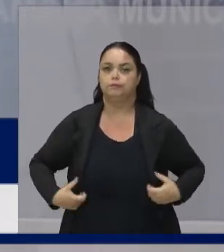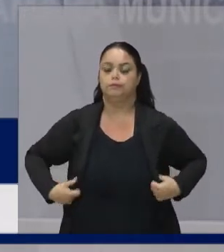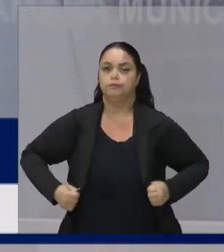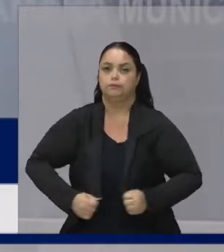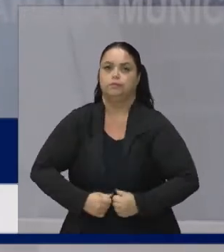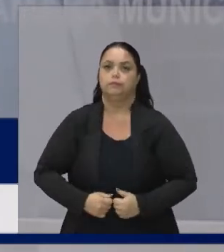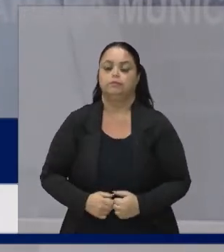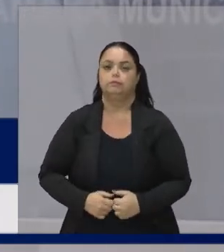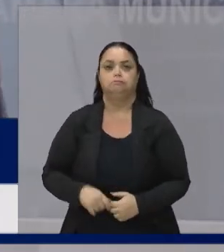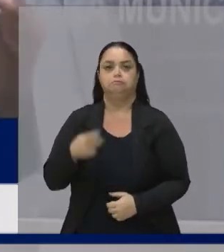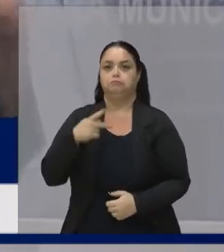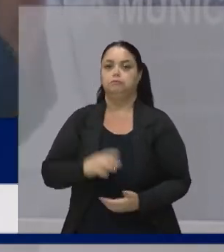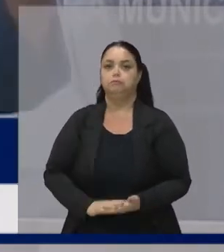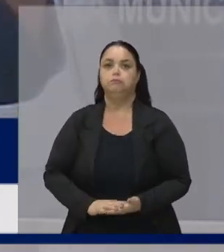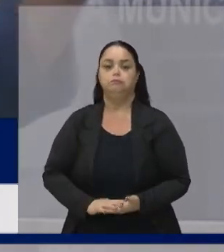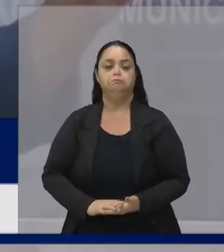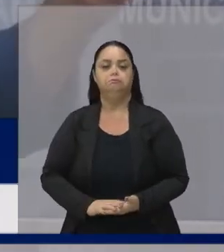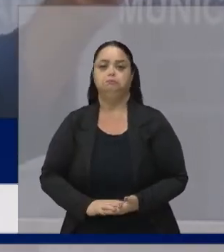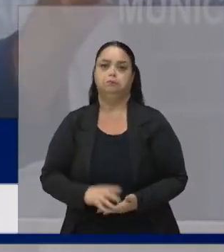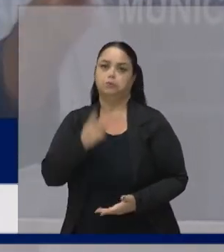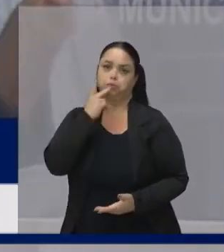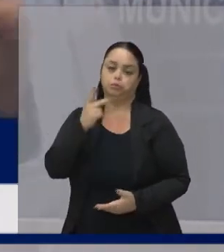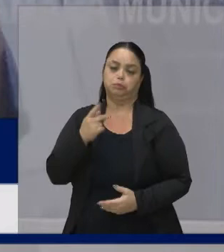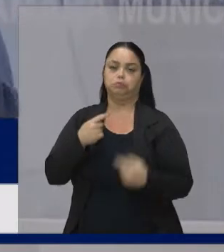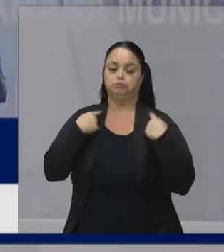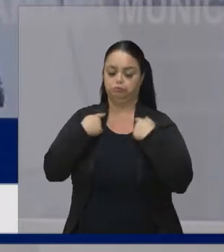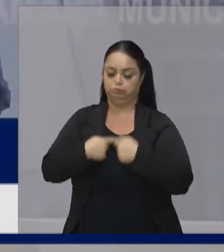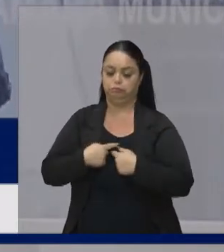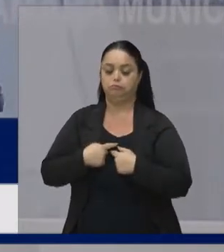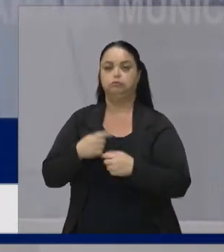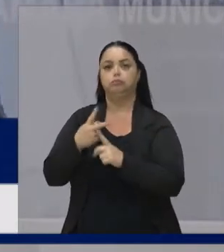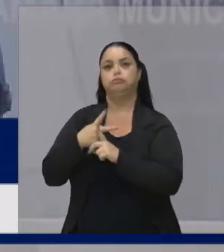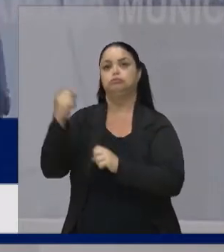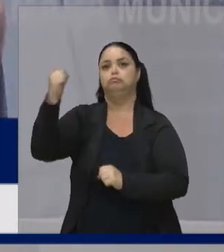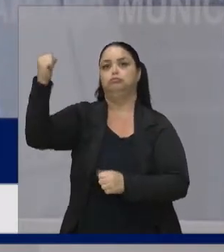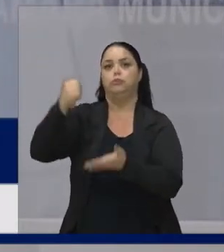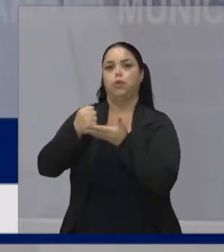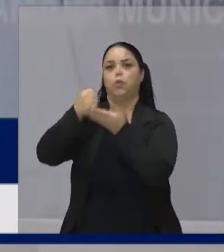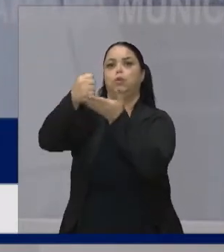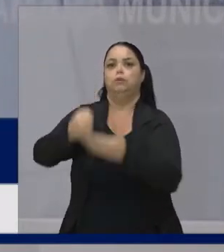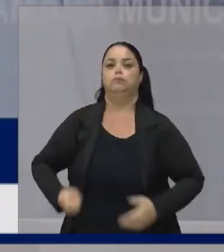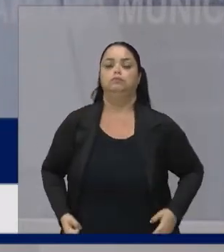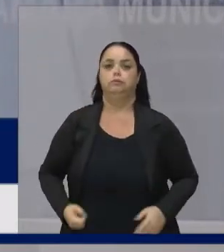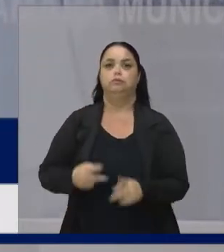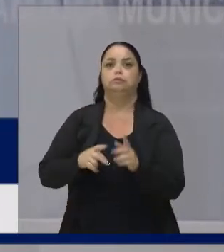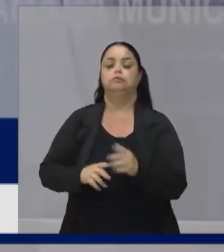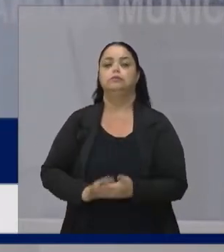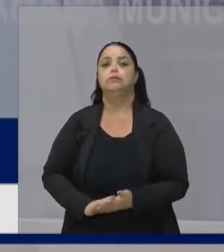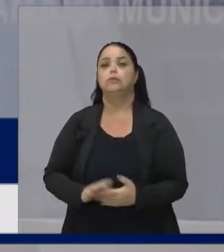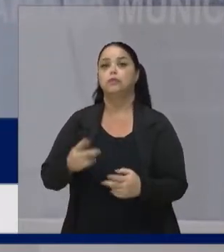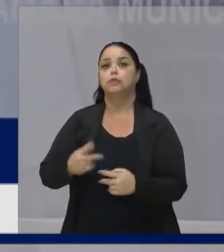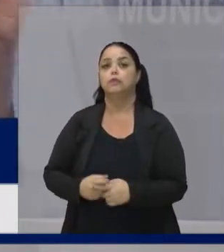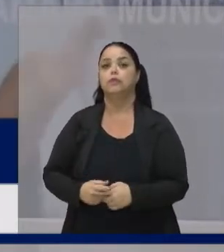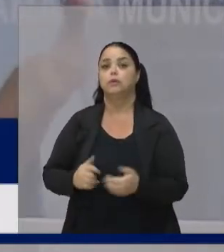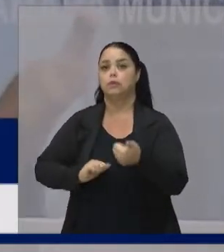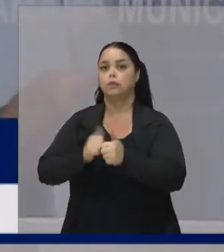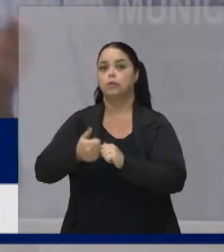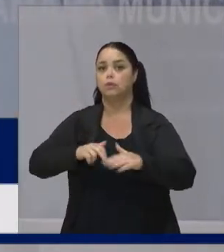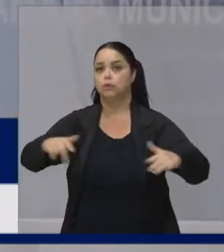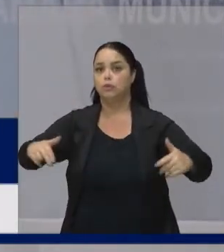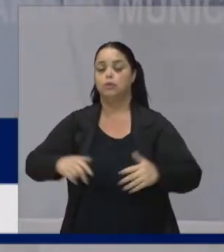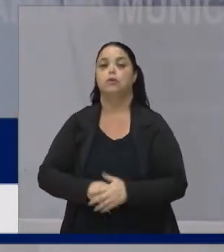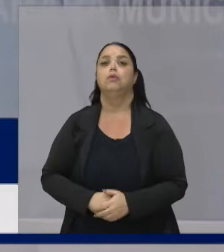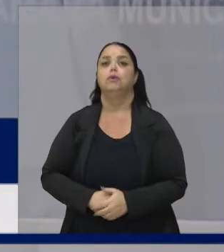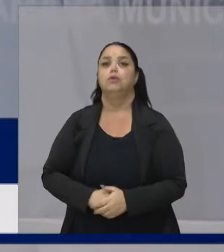Eu não estou falando aqui Escolha ganhar medalha Escolha vencer na vida O esporte nos ensina Que campeão na